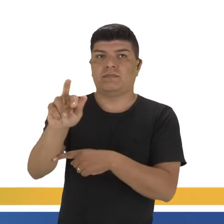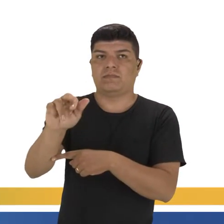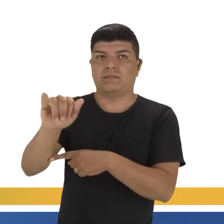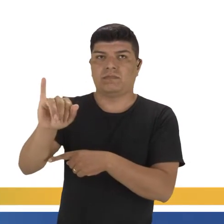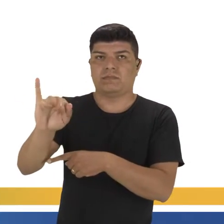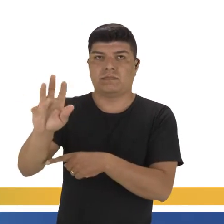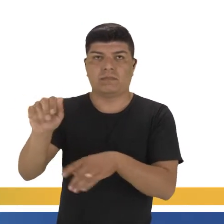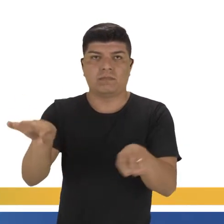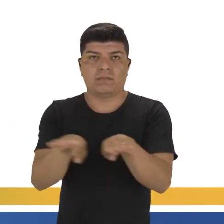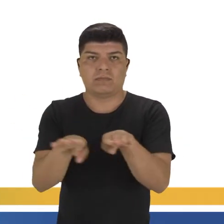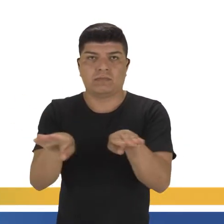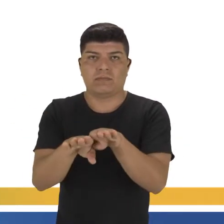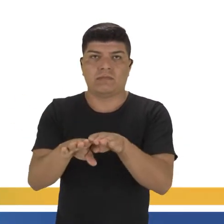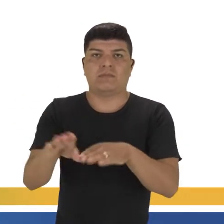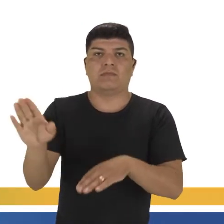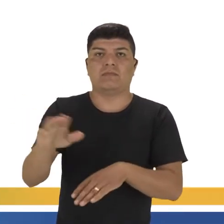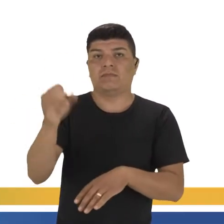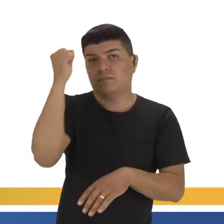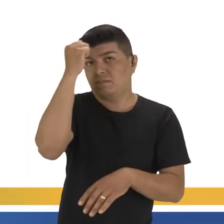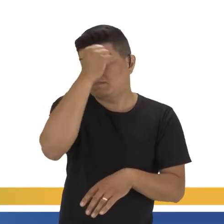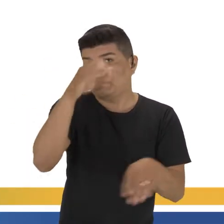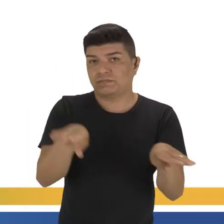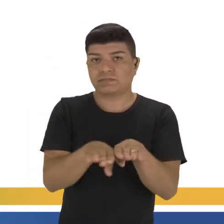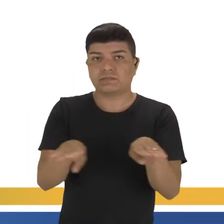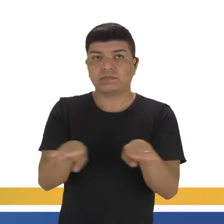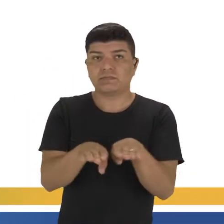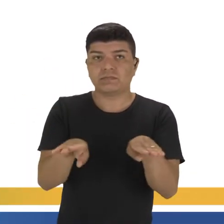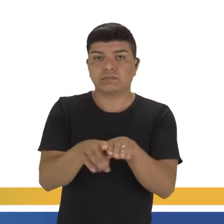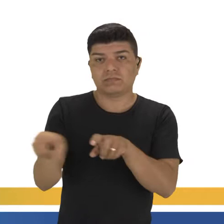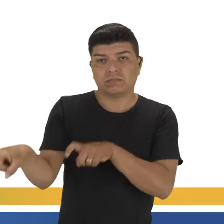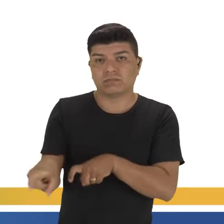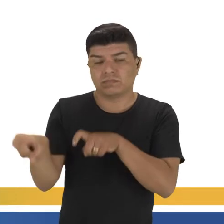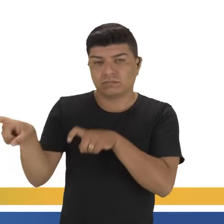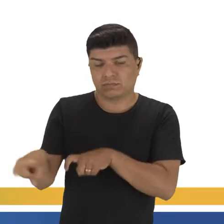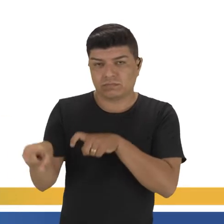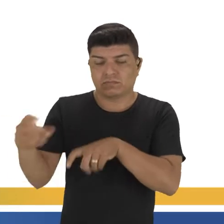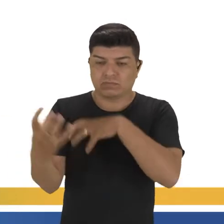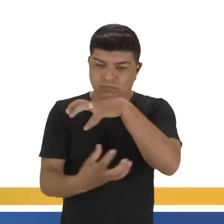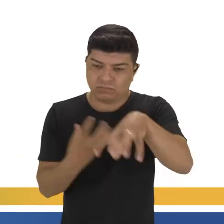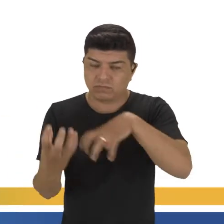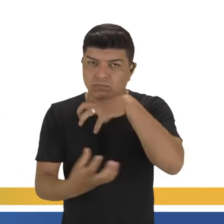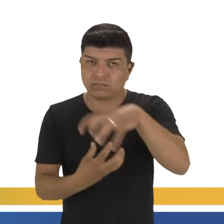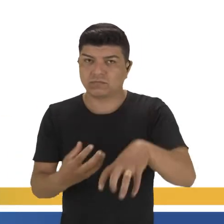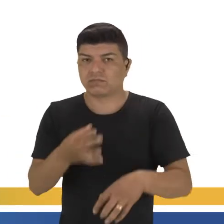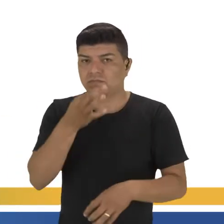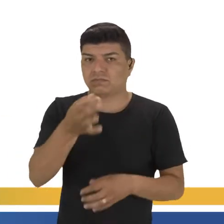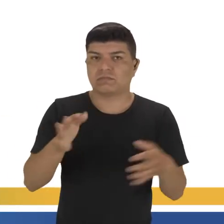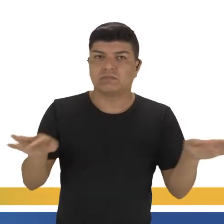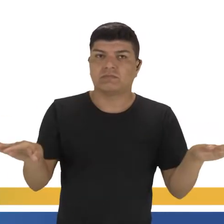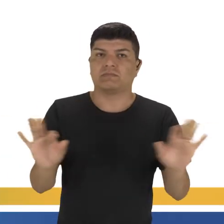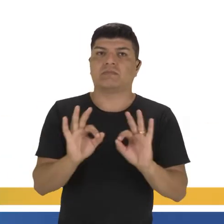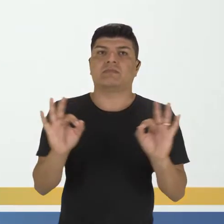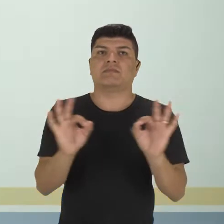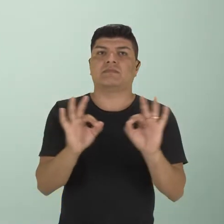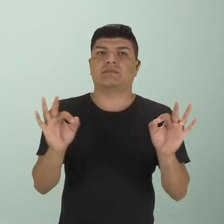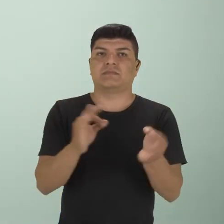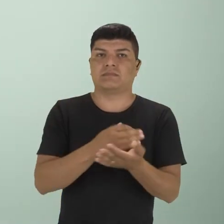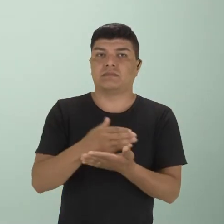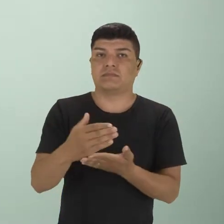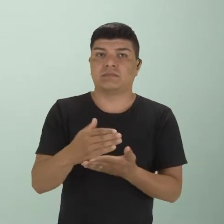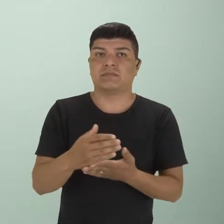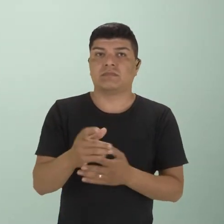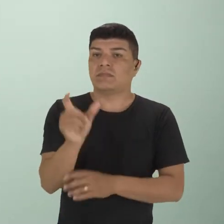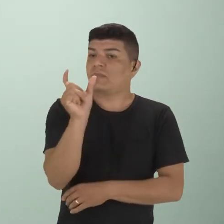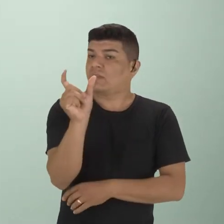diretamente, já que os camponeses vão impactar diretamente nesta revolução. Eu não comentei no início, mas vou falar para